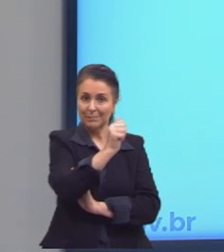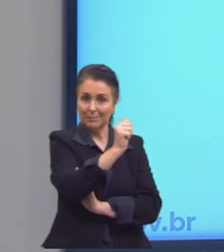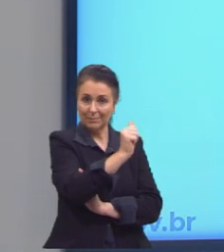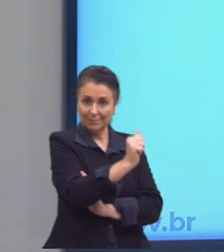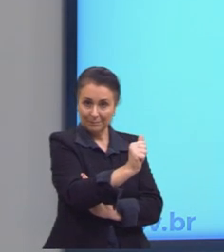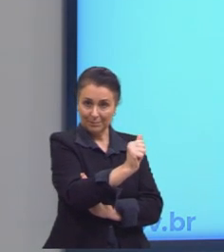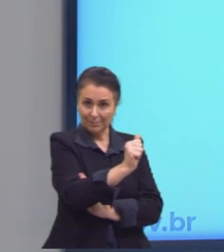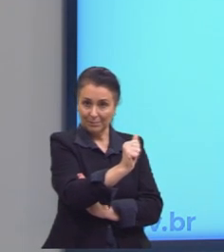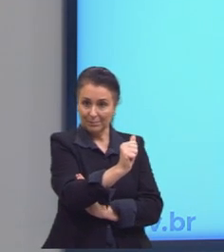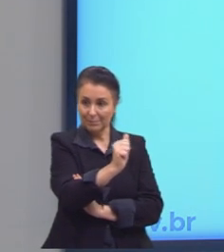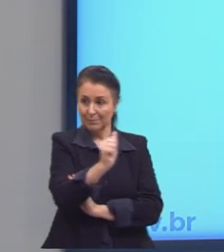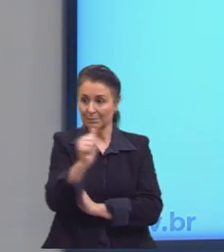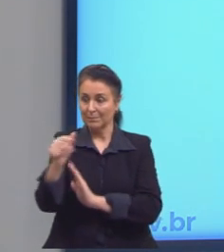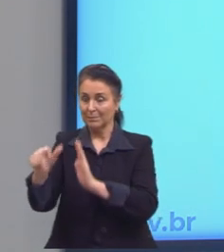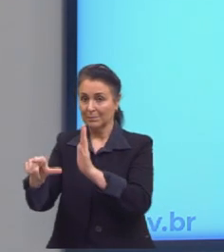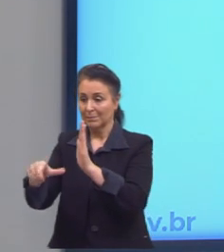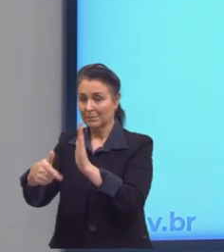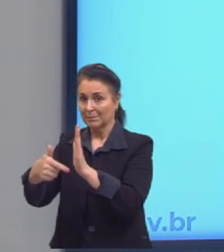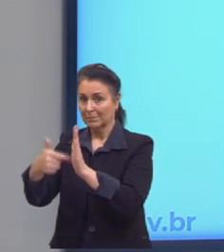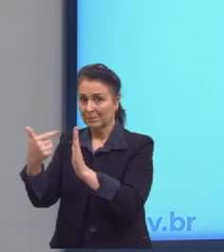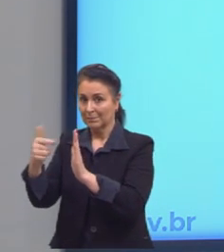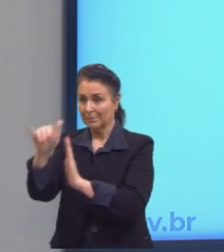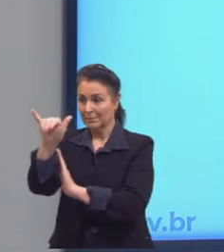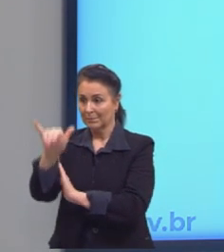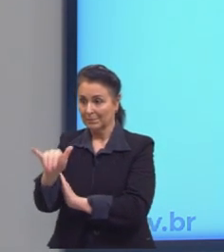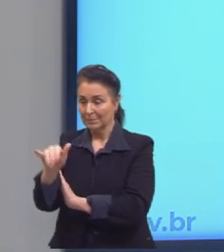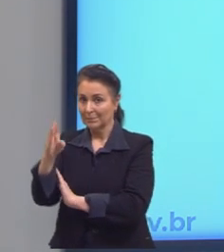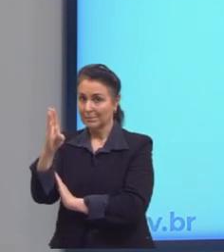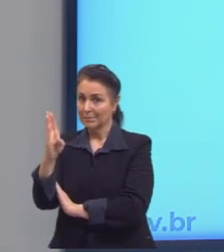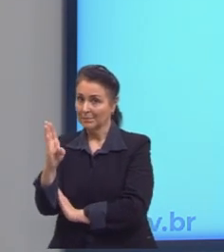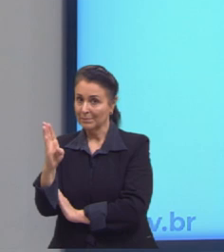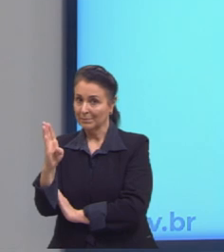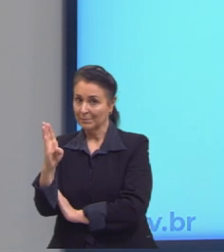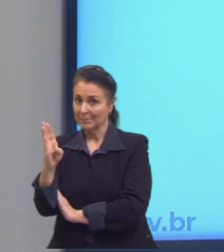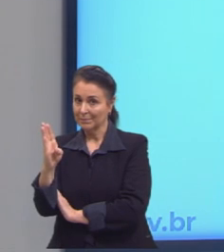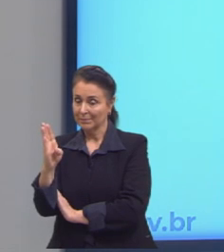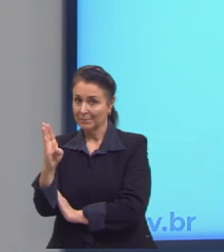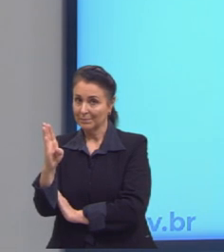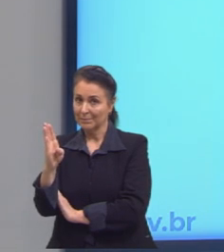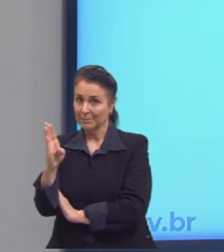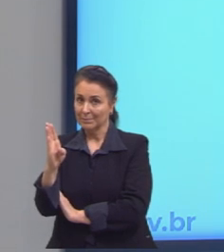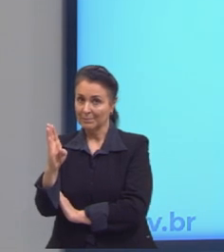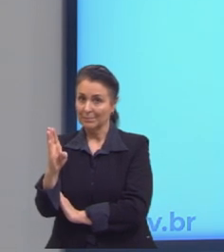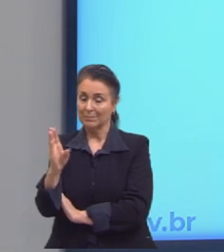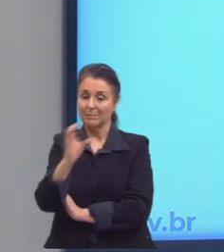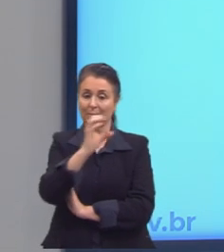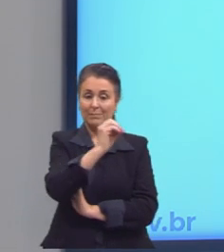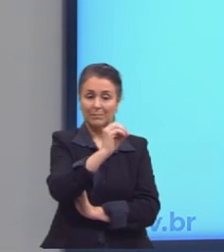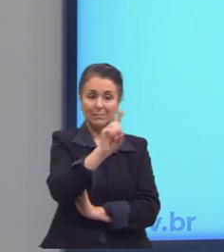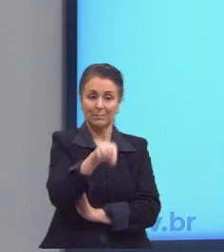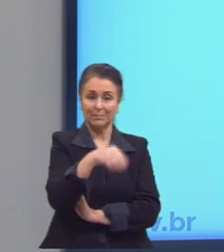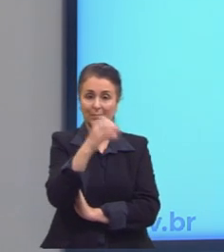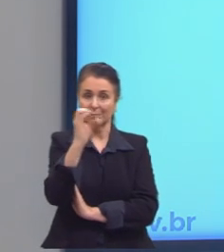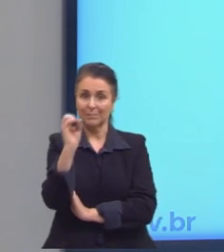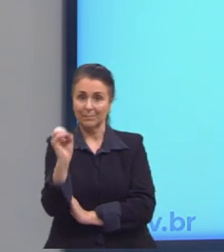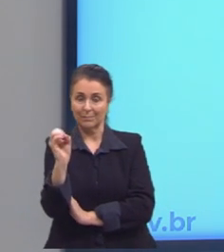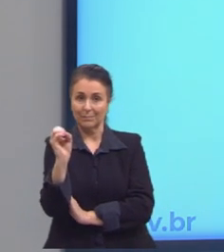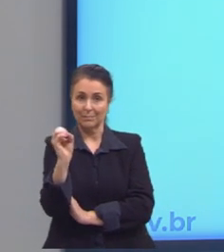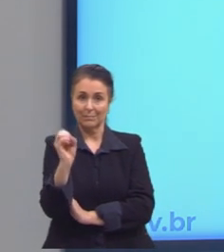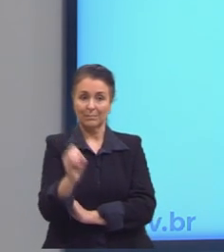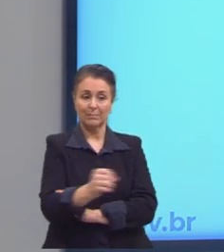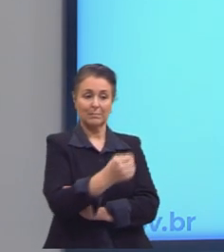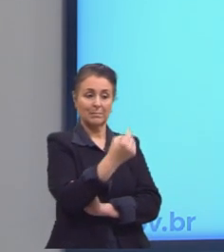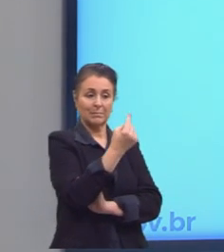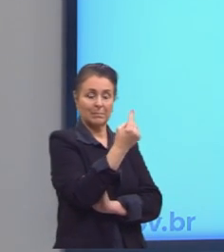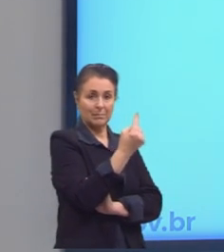enquanto o segundo valor, que seria o Y, pertence ao B. Marquei, então, o par 0 e 0. Aqui nós temos que